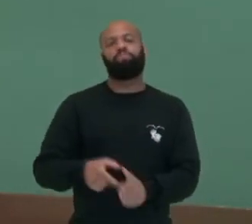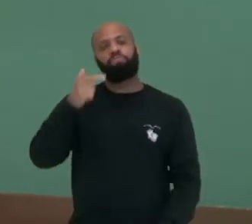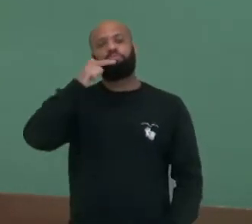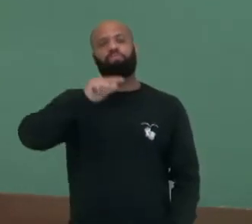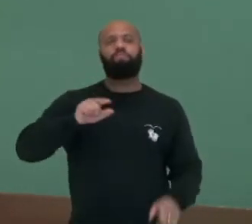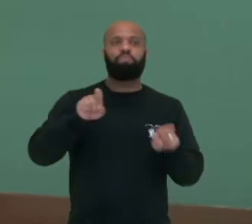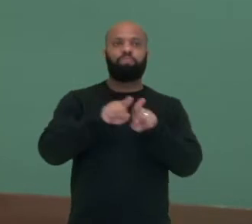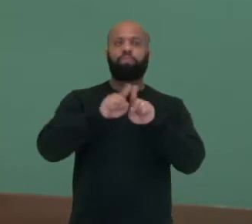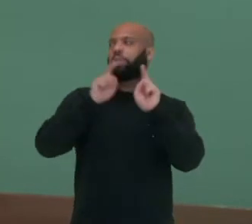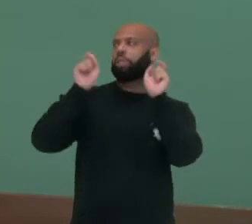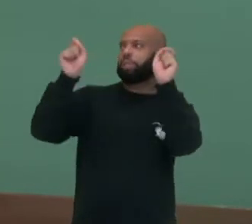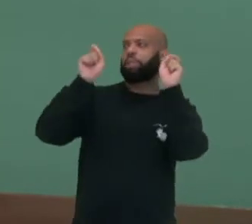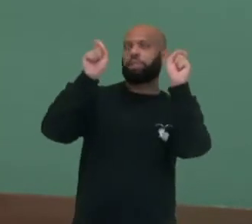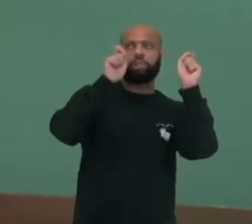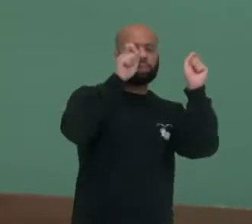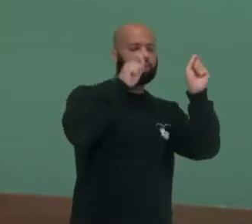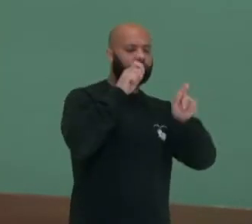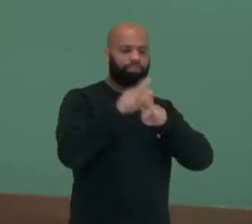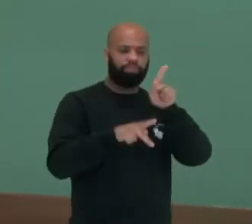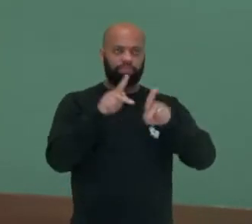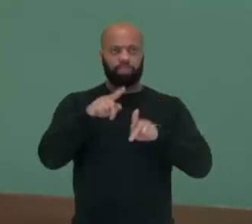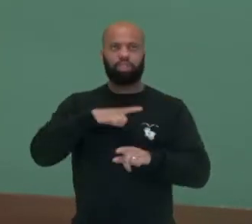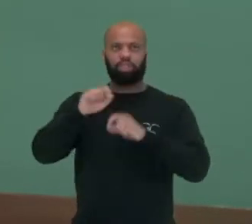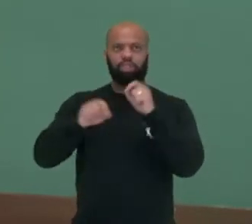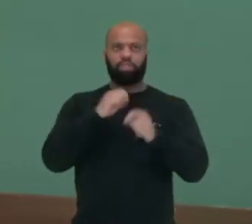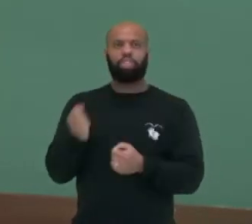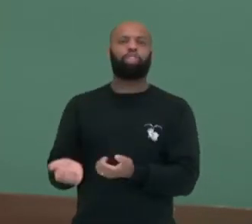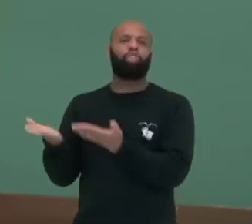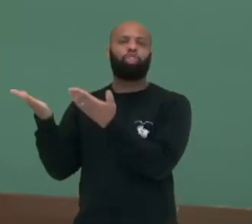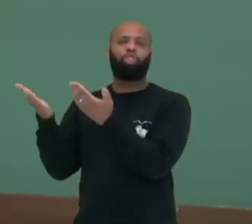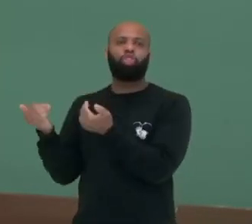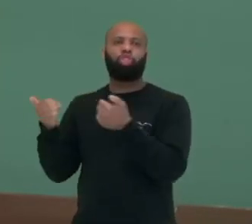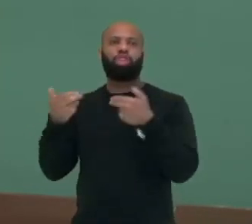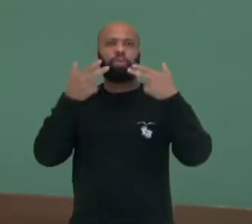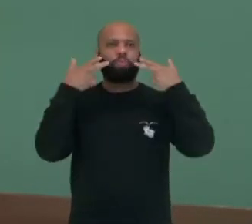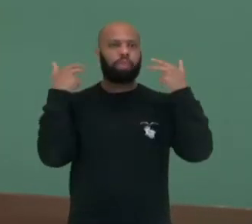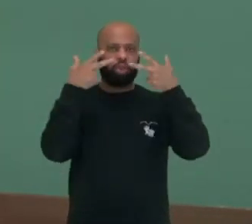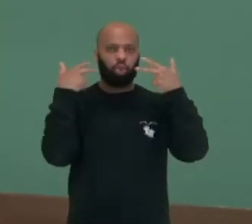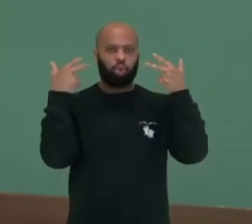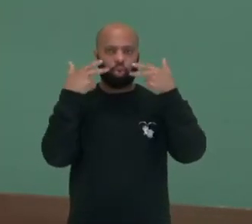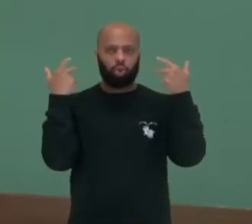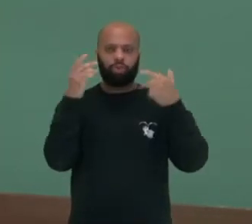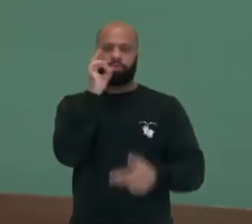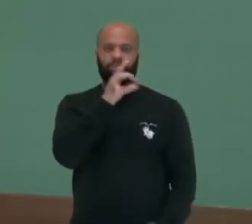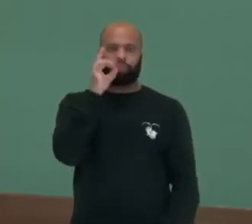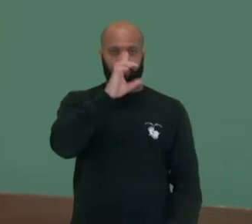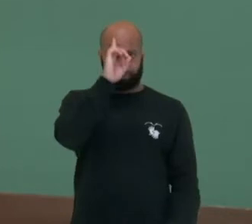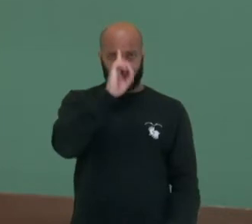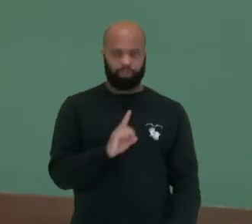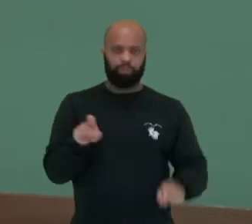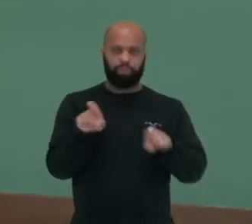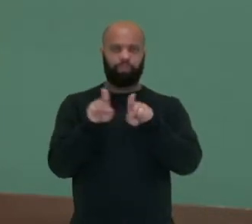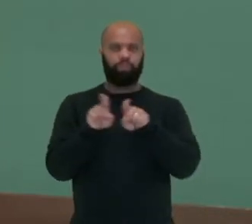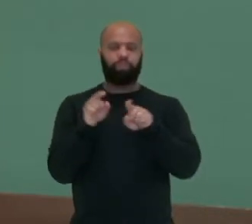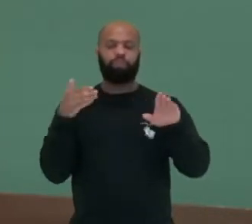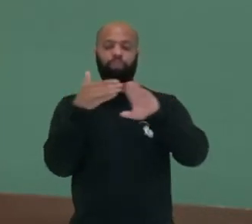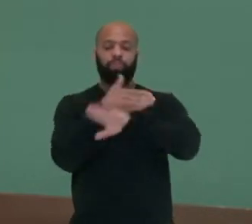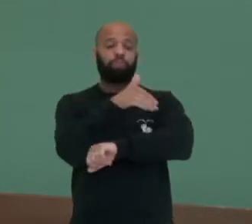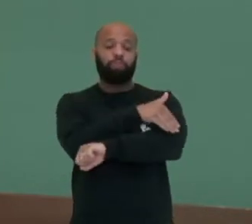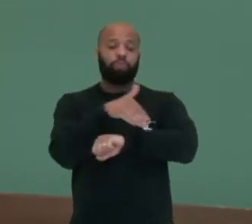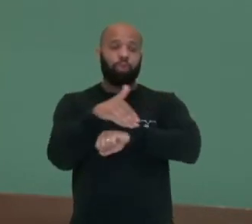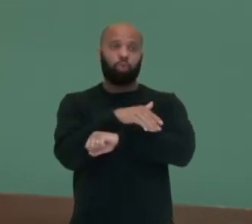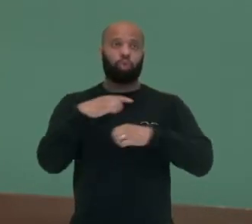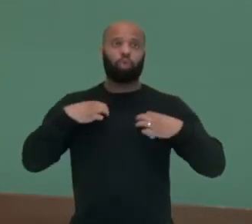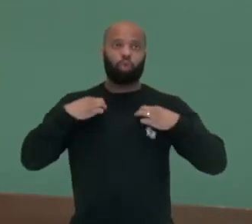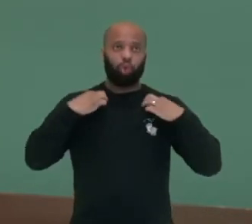destaque nessas manifestações populares o movimento Caras Pintadas. Jovens estudantes foram para as ruas vestidos